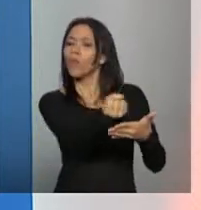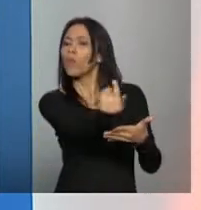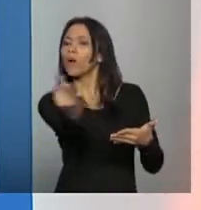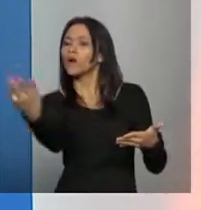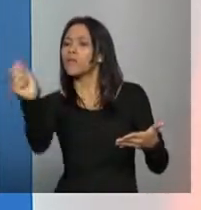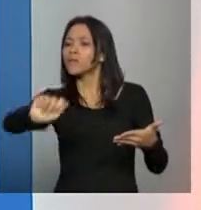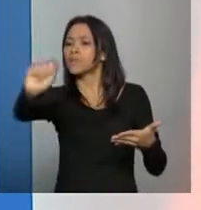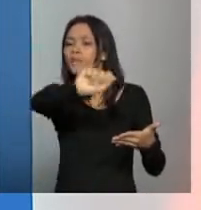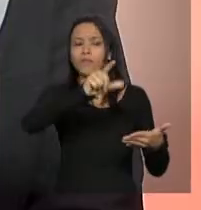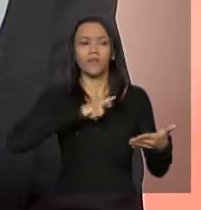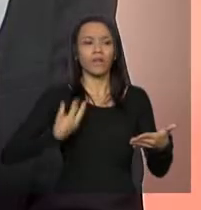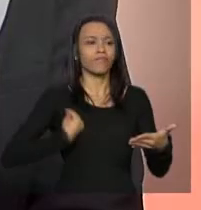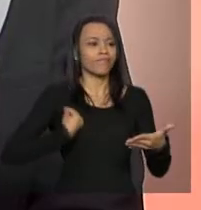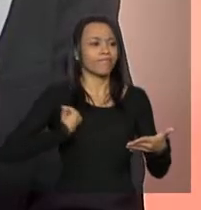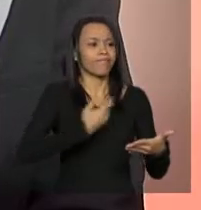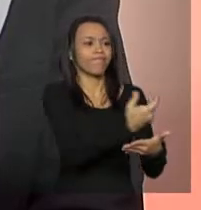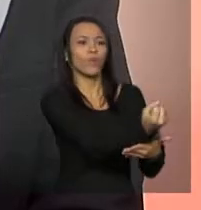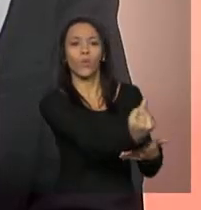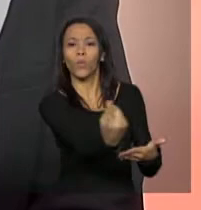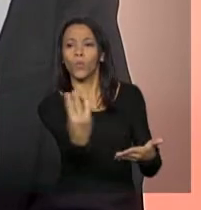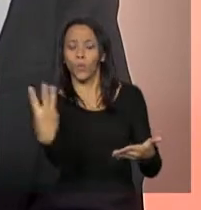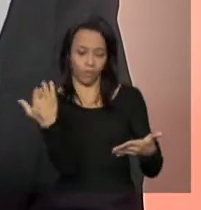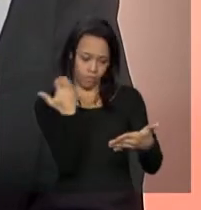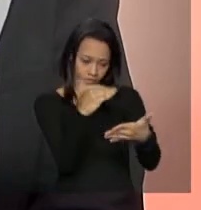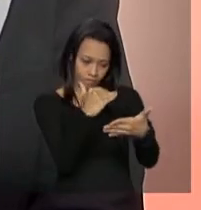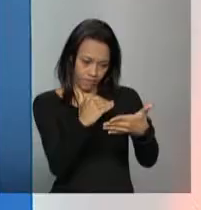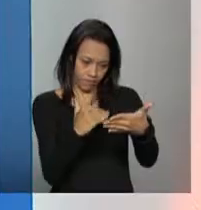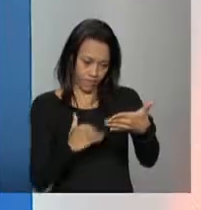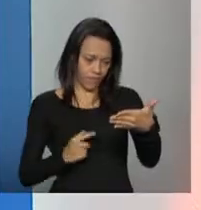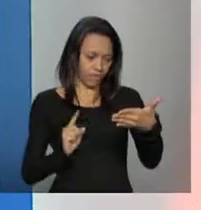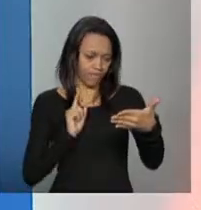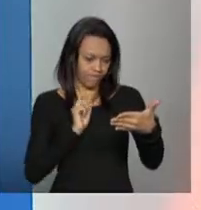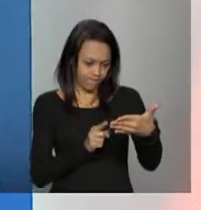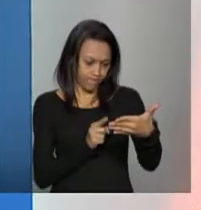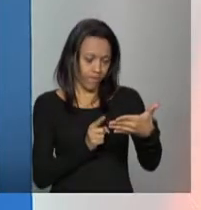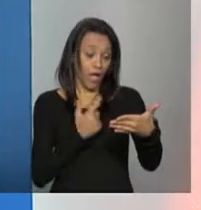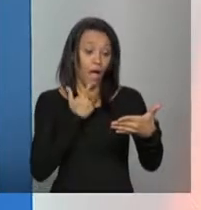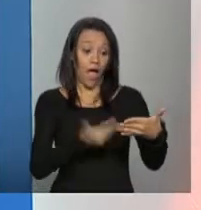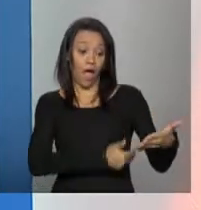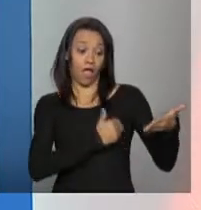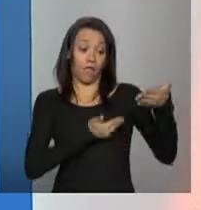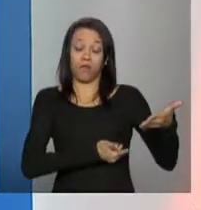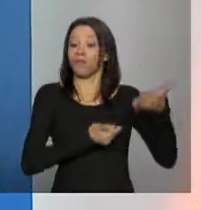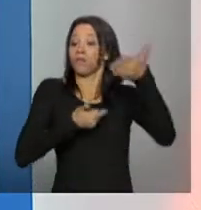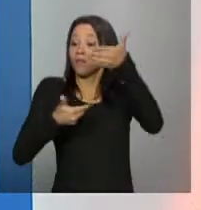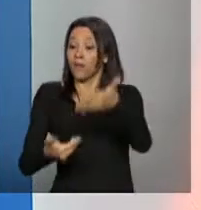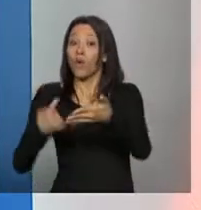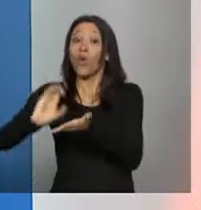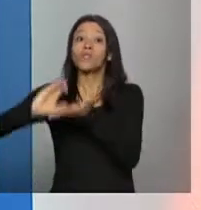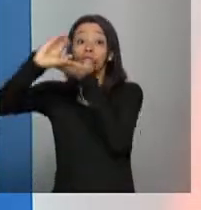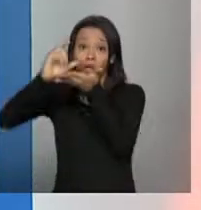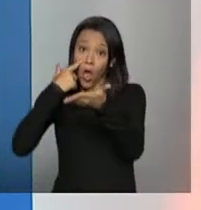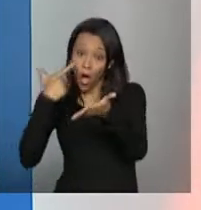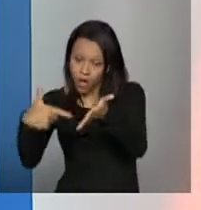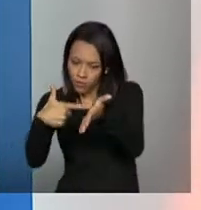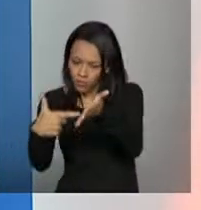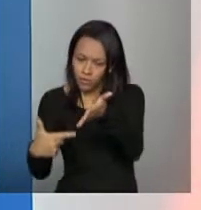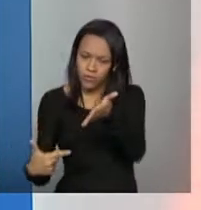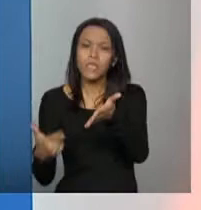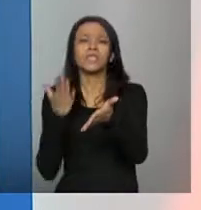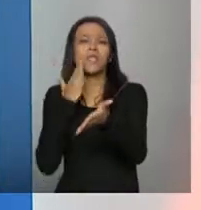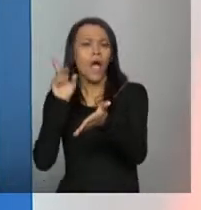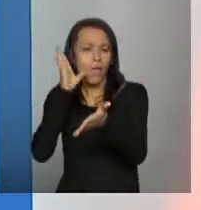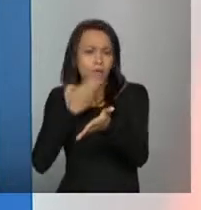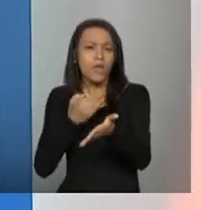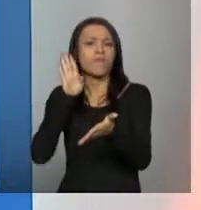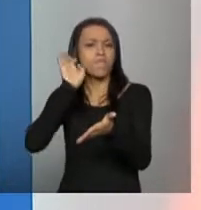que você tem, né, você tem no município. Bater essa lista com o conselho, porque o conselho tem um controle, porque é o